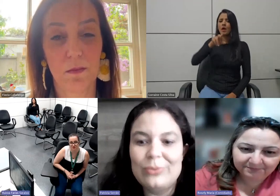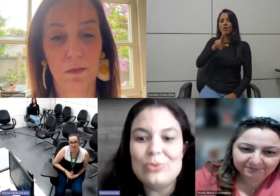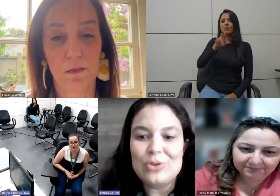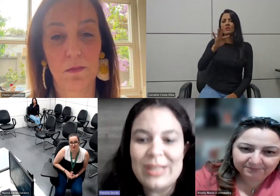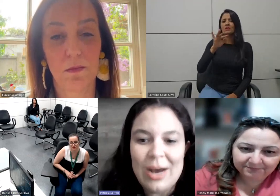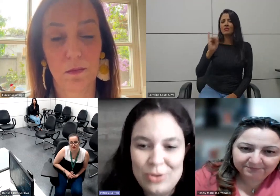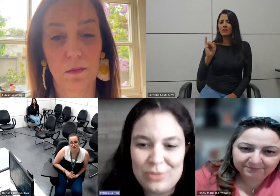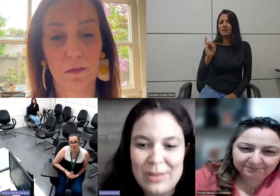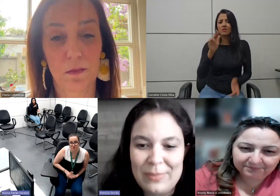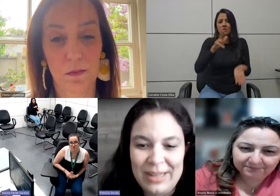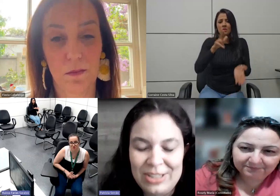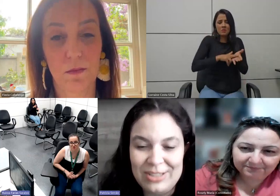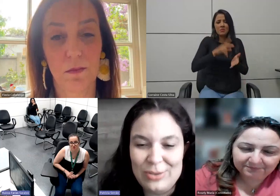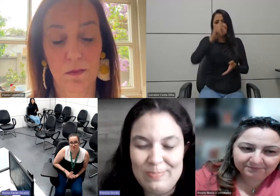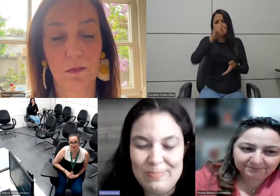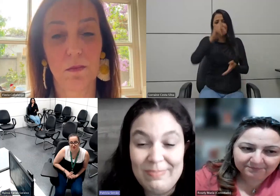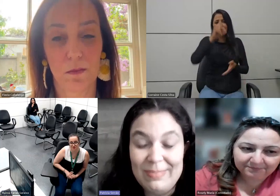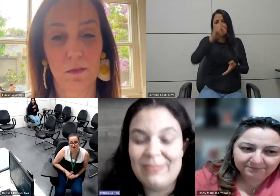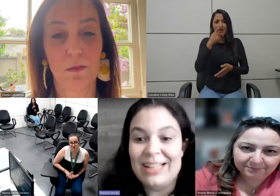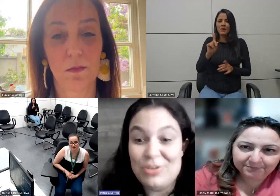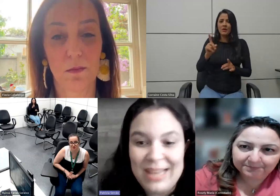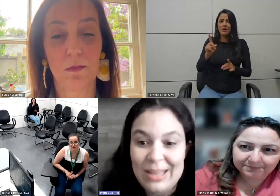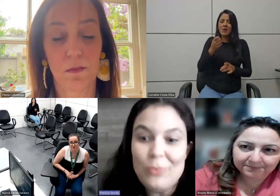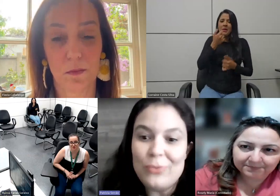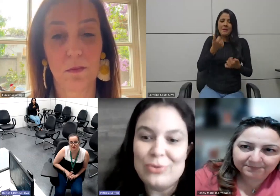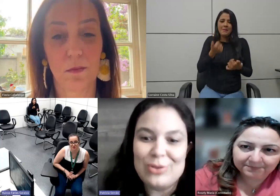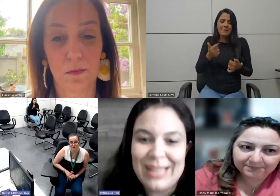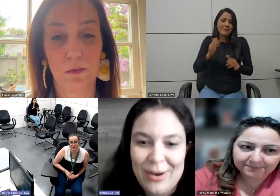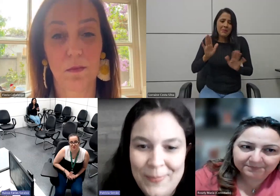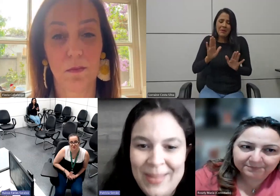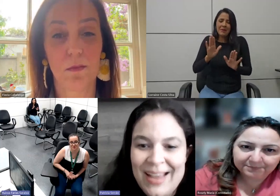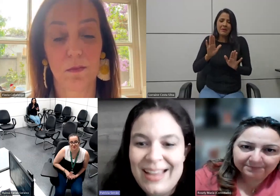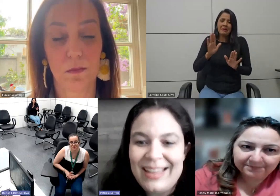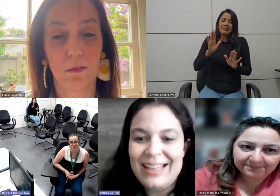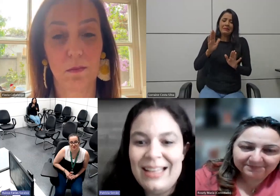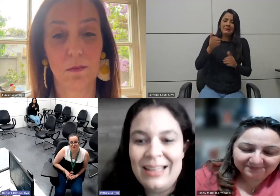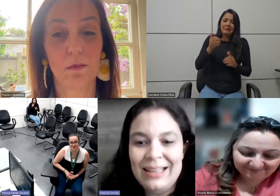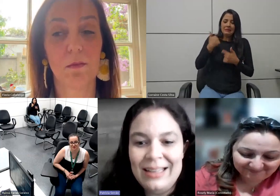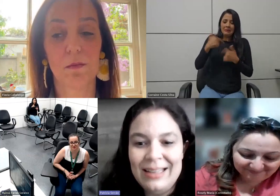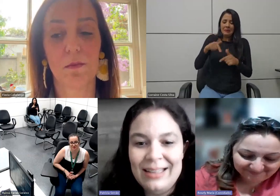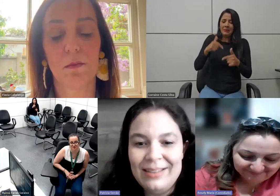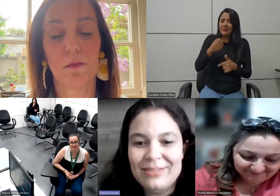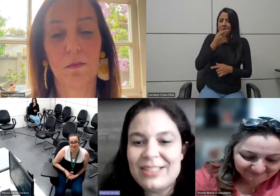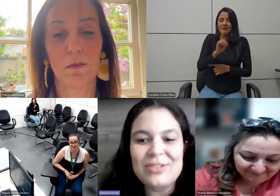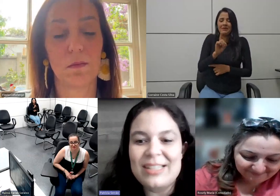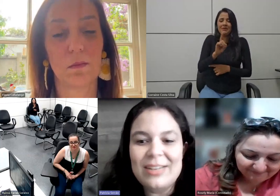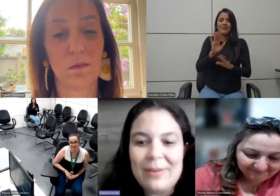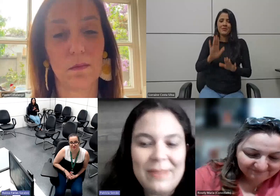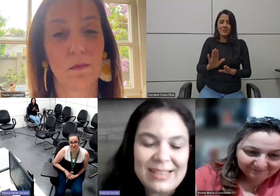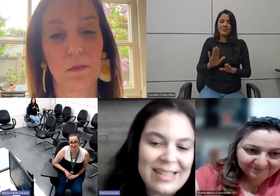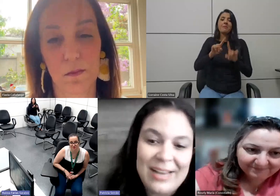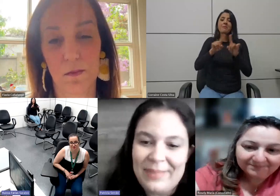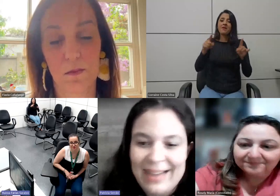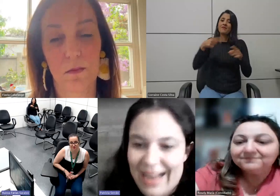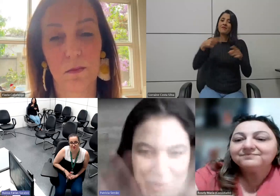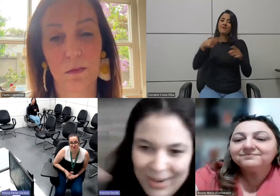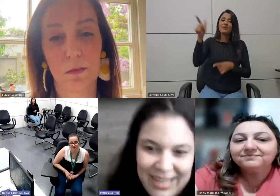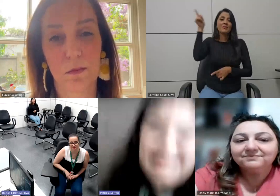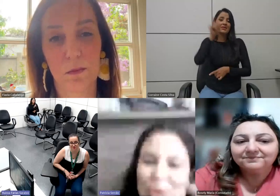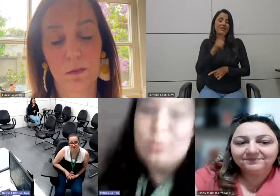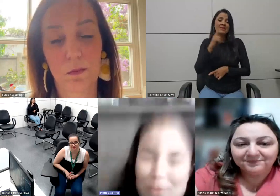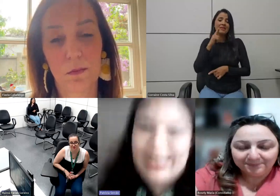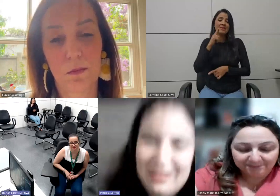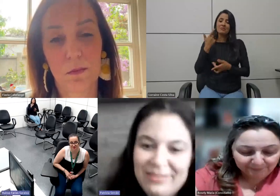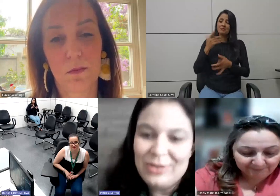muito funcional ultimamente estou na verdade bem não funcional e vocês conseguiram abraçar e